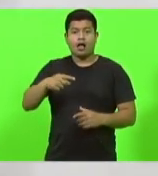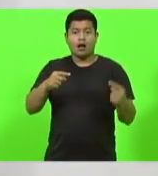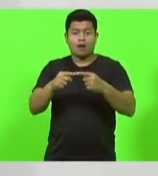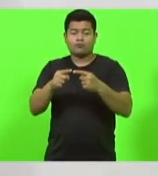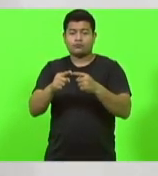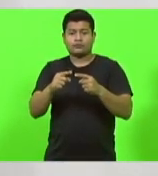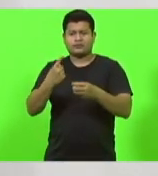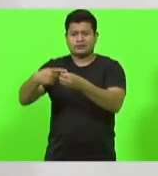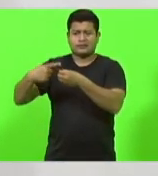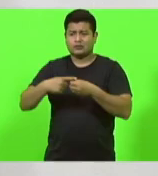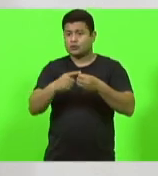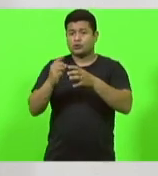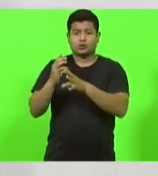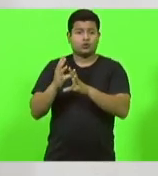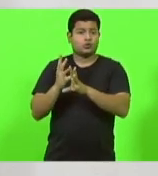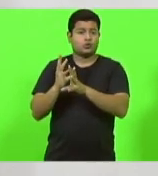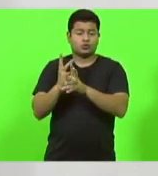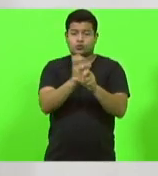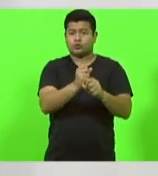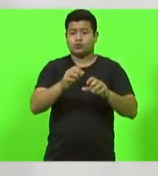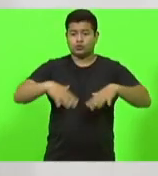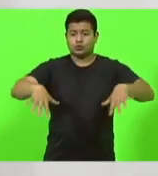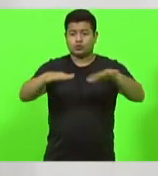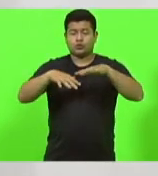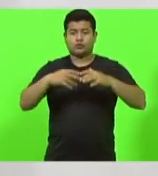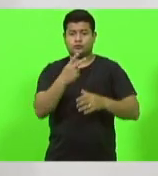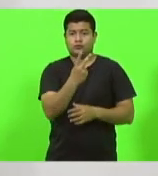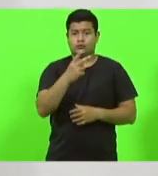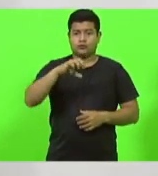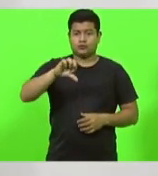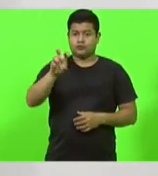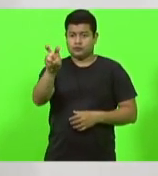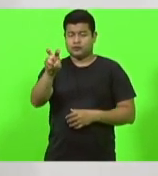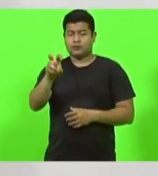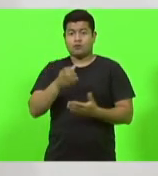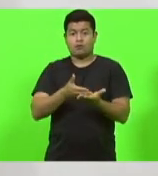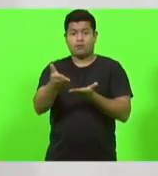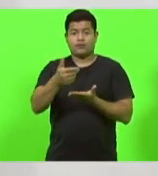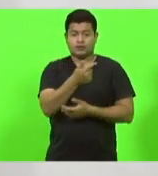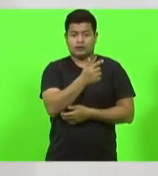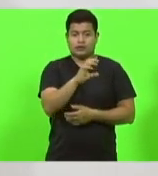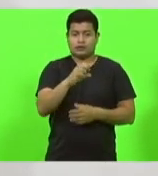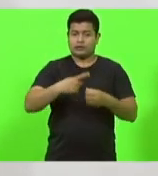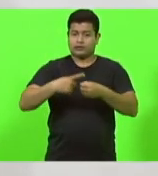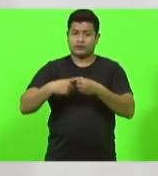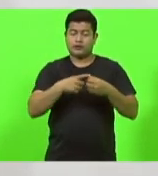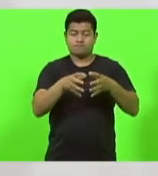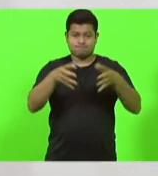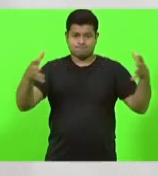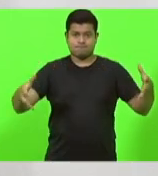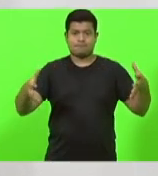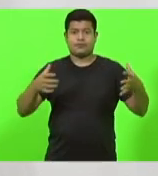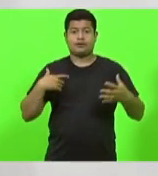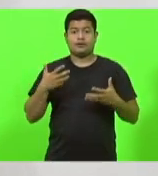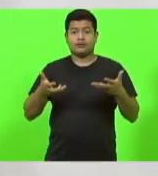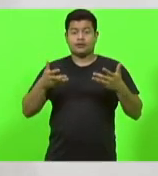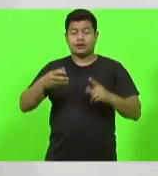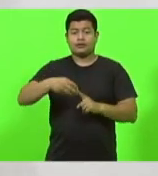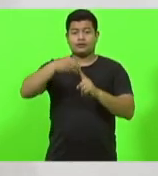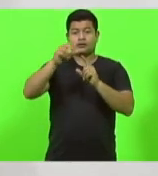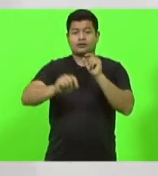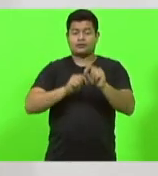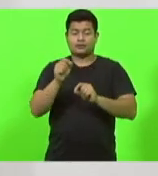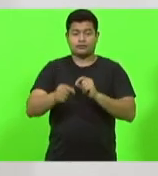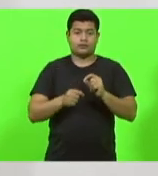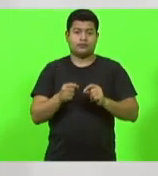de Santa Catarina, onde começa pelos primeiros 70 maiores, e aí eu quero ressaltar aqui a importância também